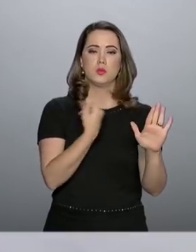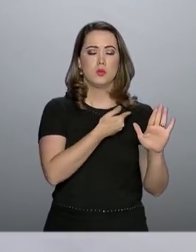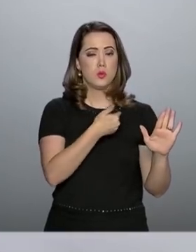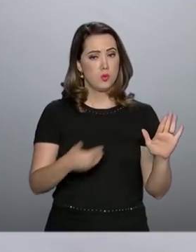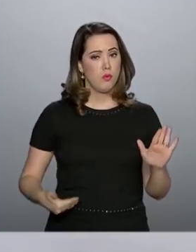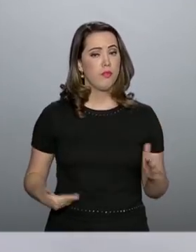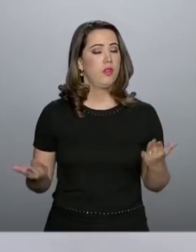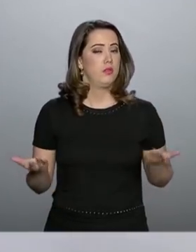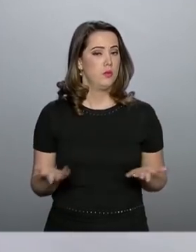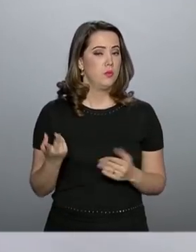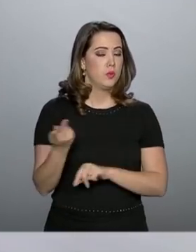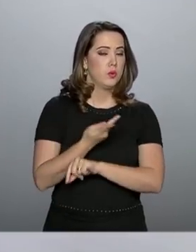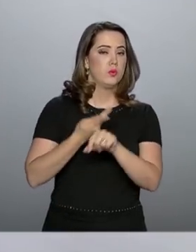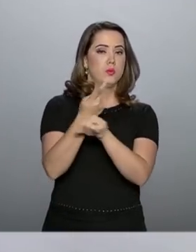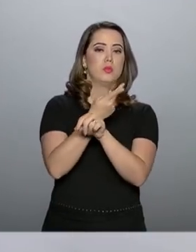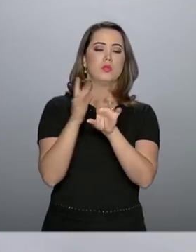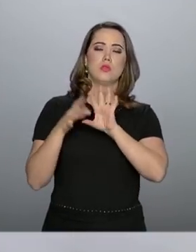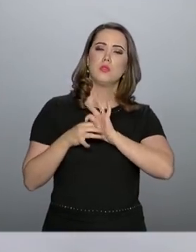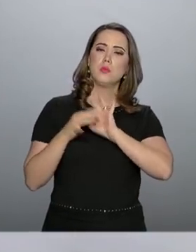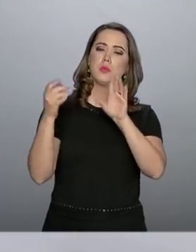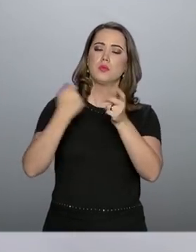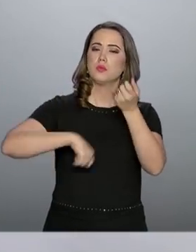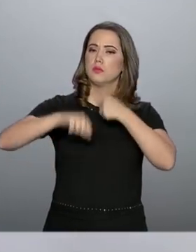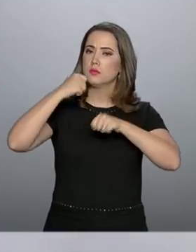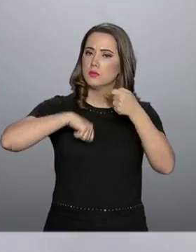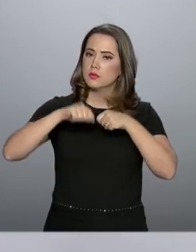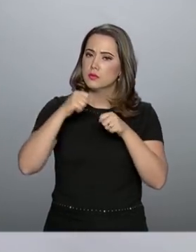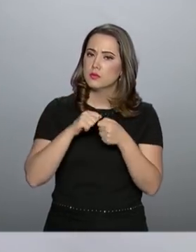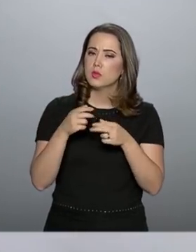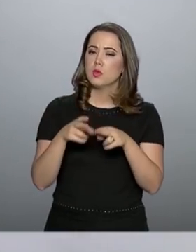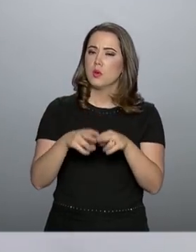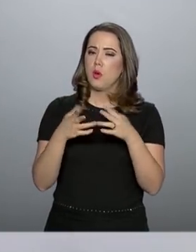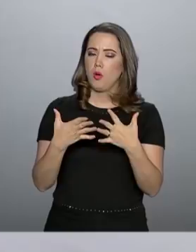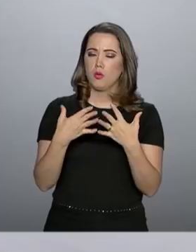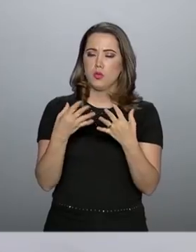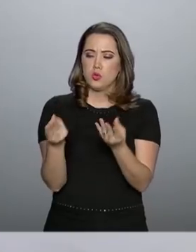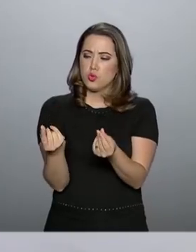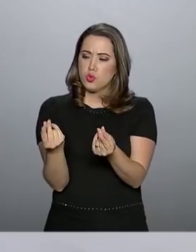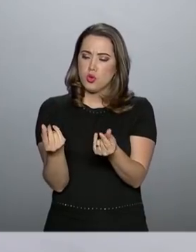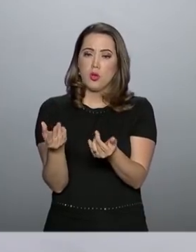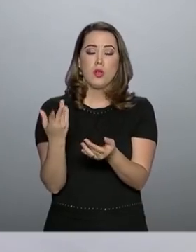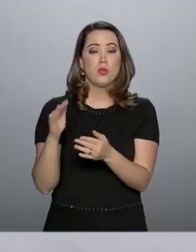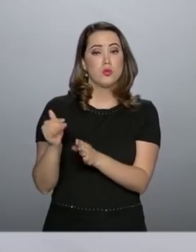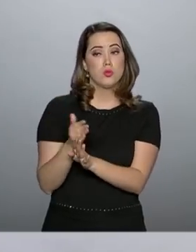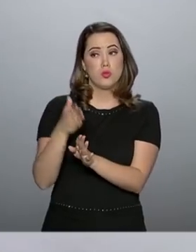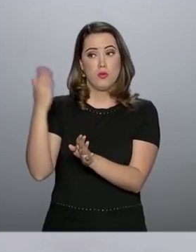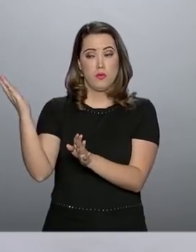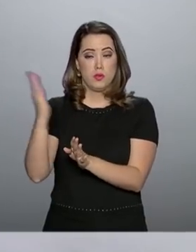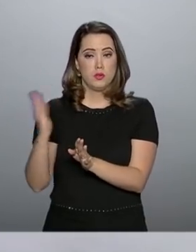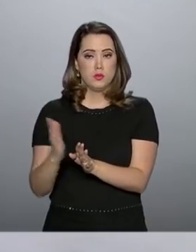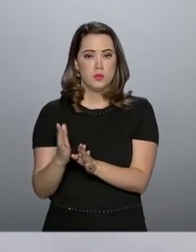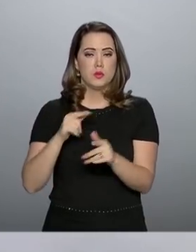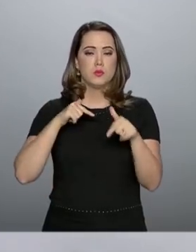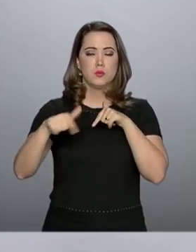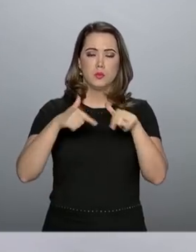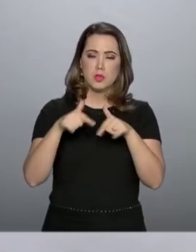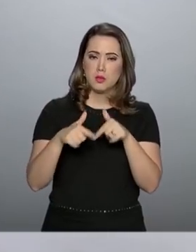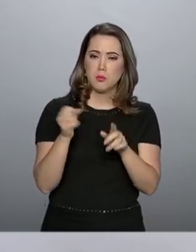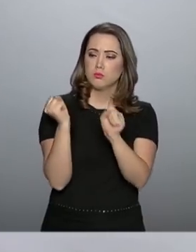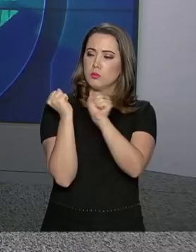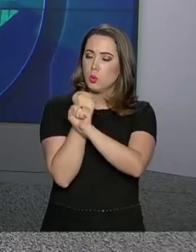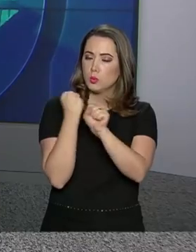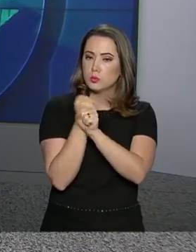governo, buscando maior liberdade econômica e atração do capital privado para atuar no mercado de infraestrutura.